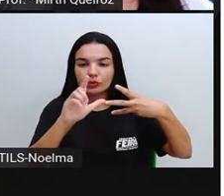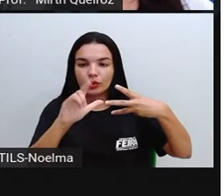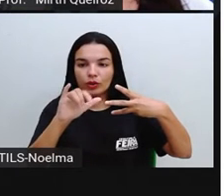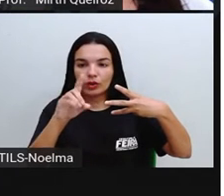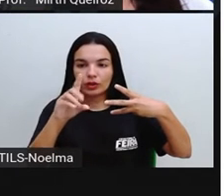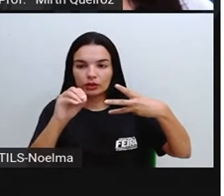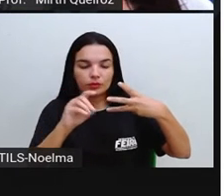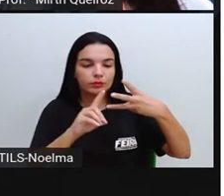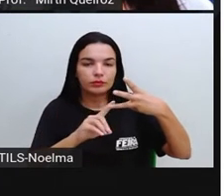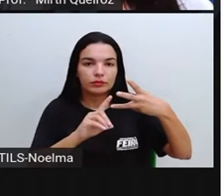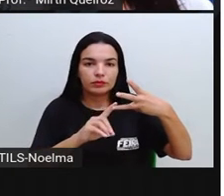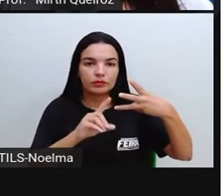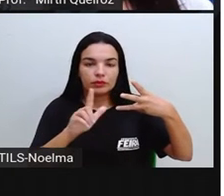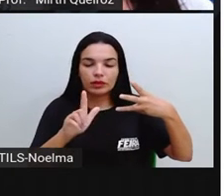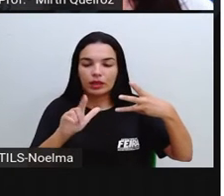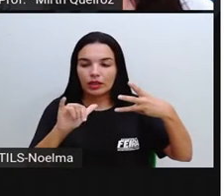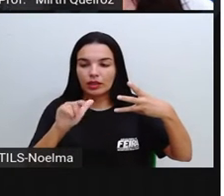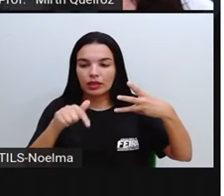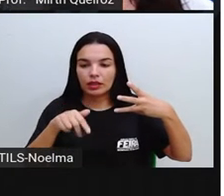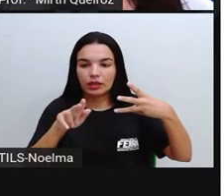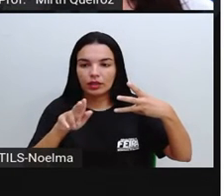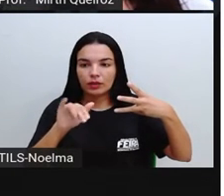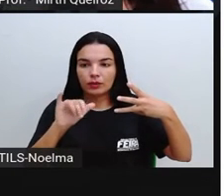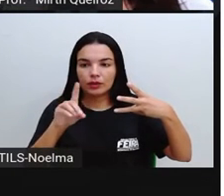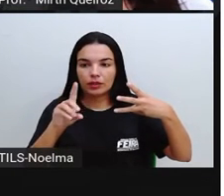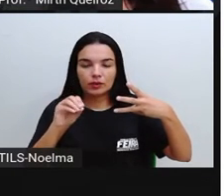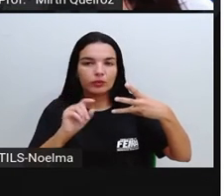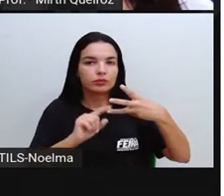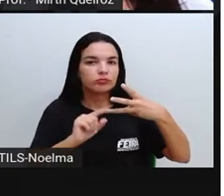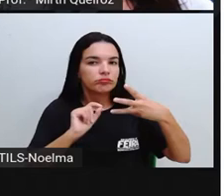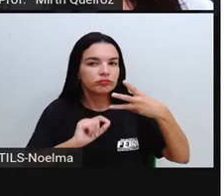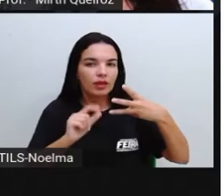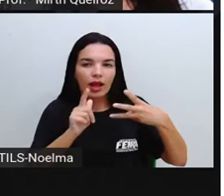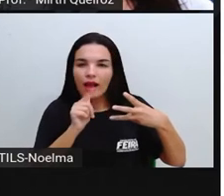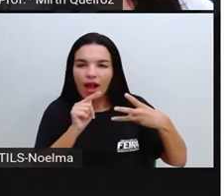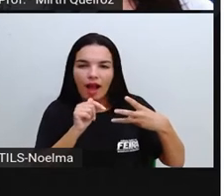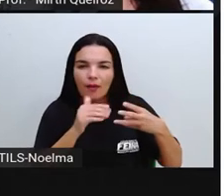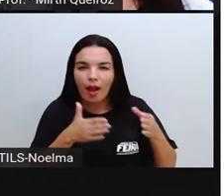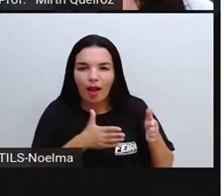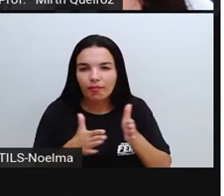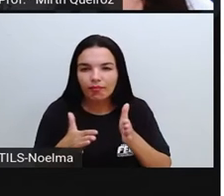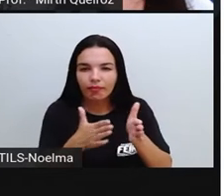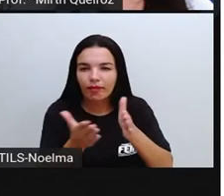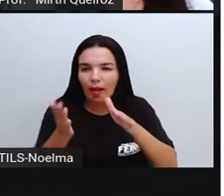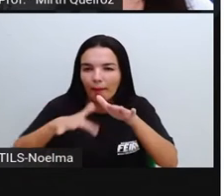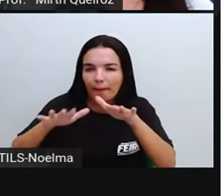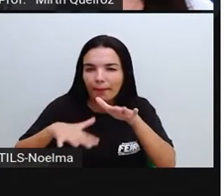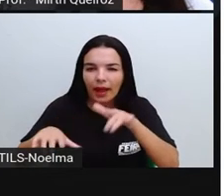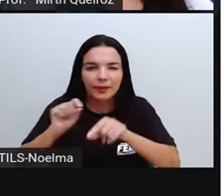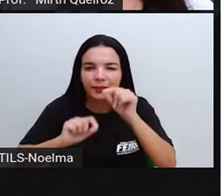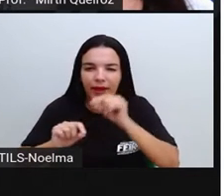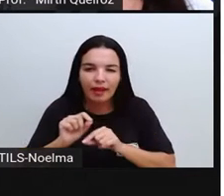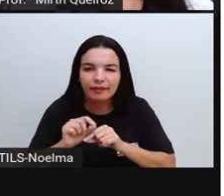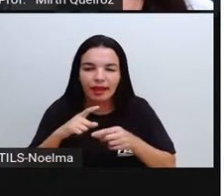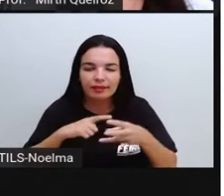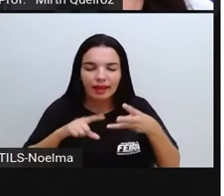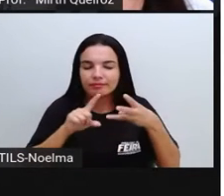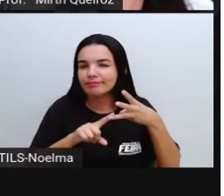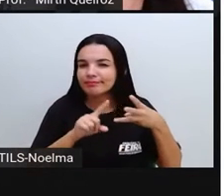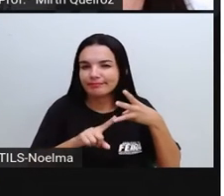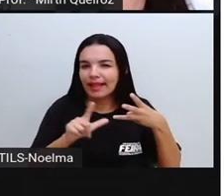nuvem. Água é uma gota de